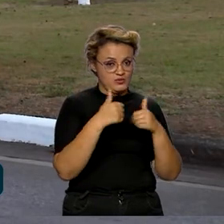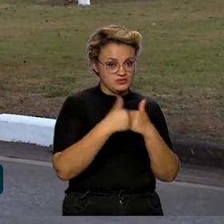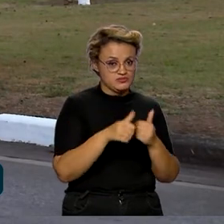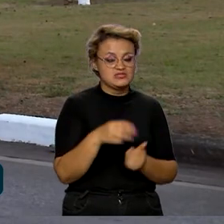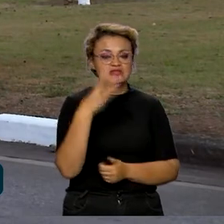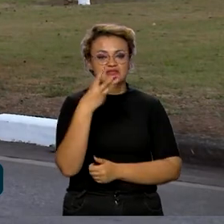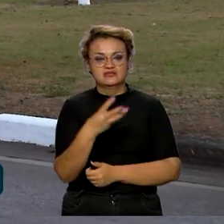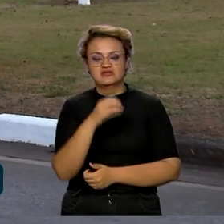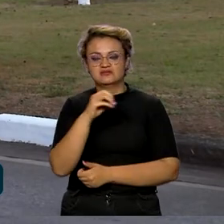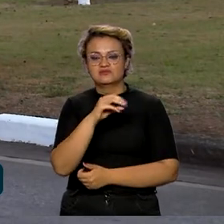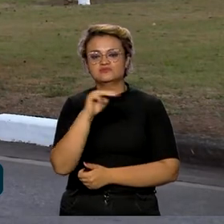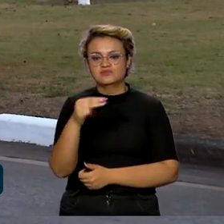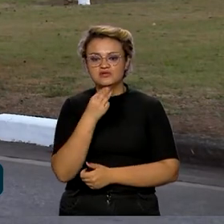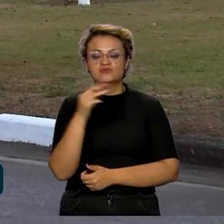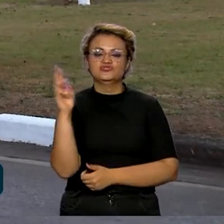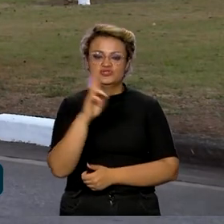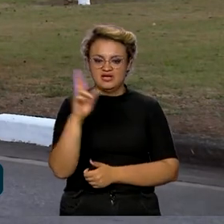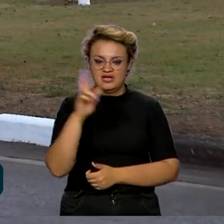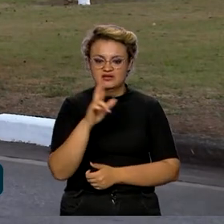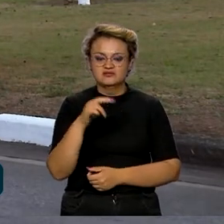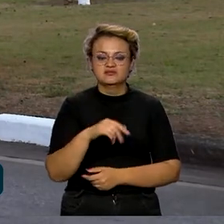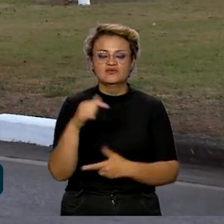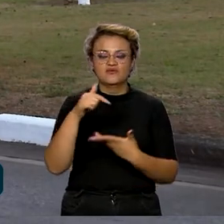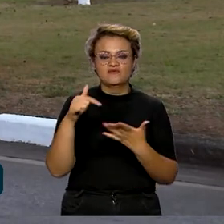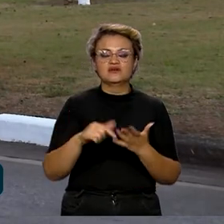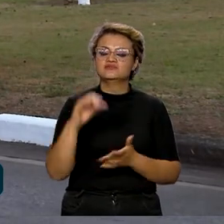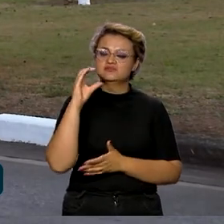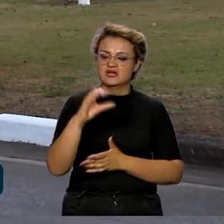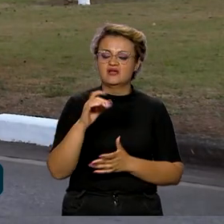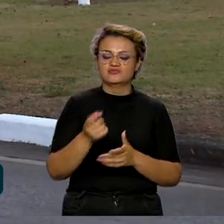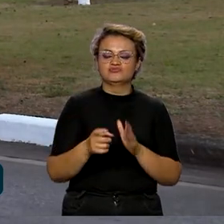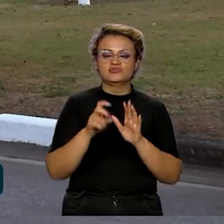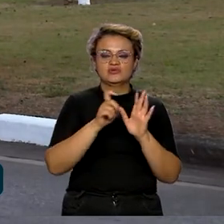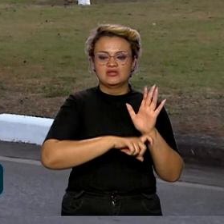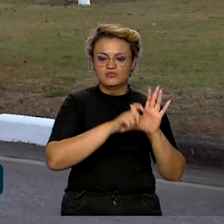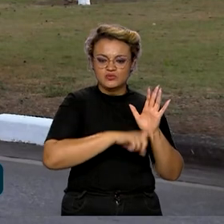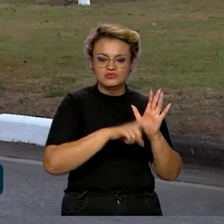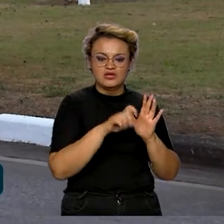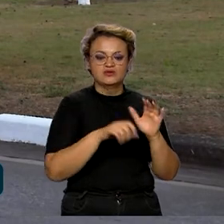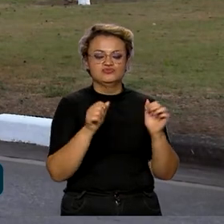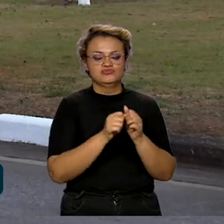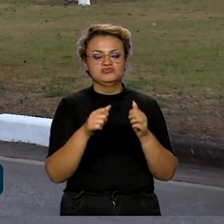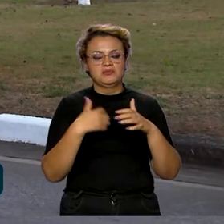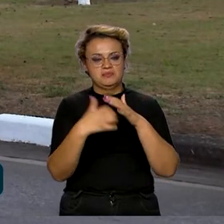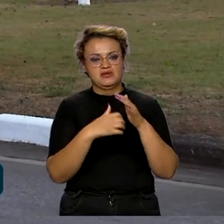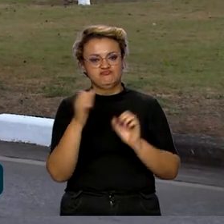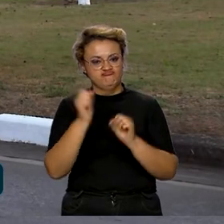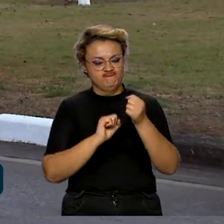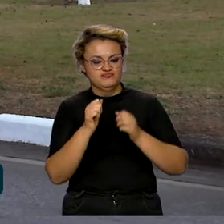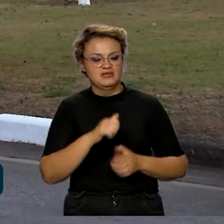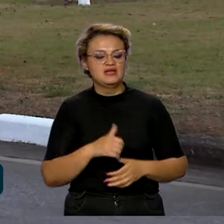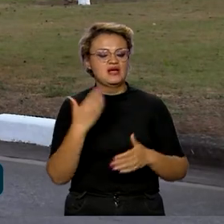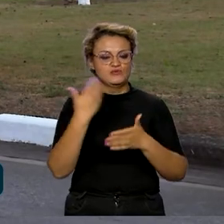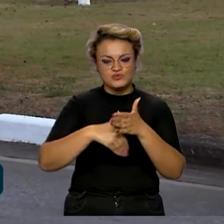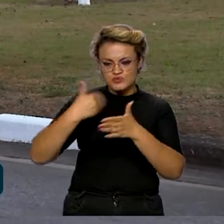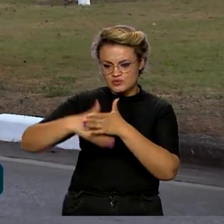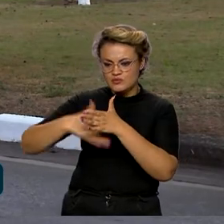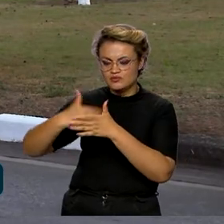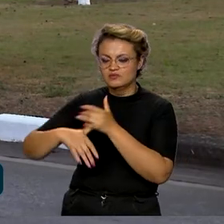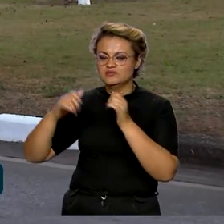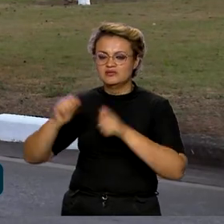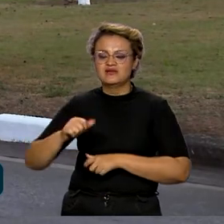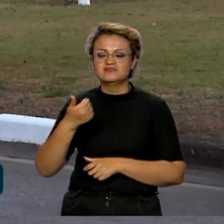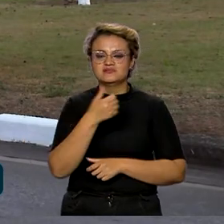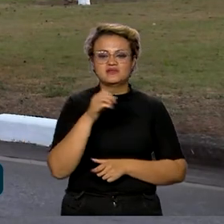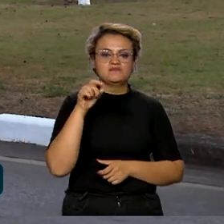300 milhões de reais por meio de créditos tributários junto às montadoras. Com isso, os descontos chegam a 100